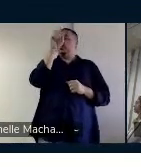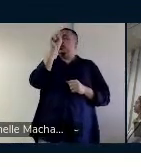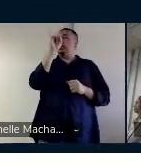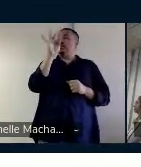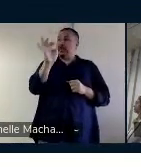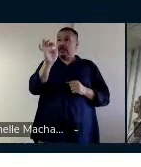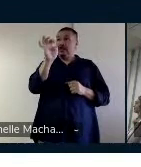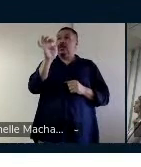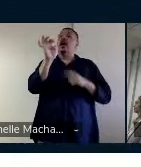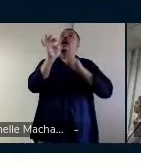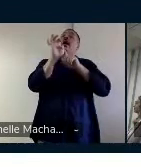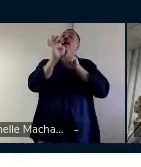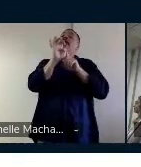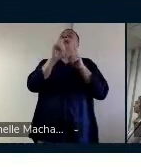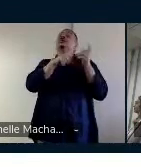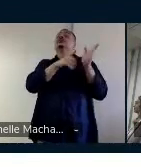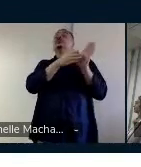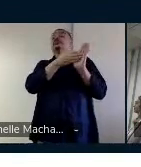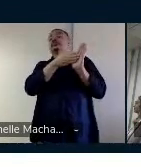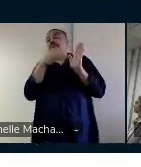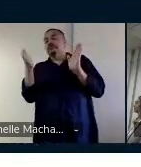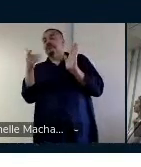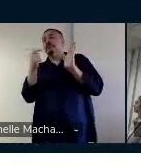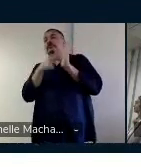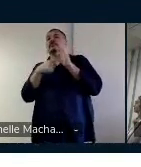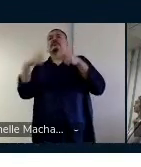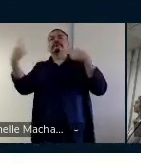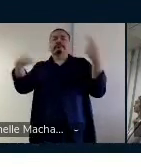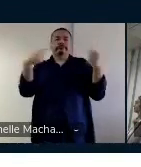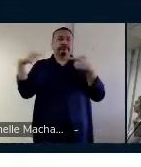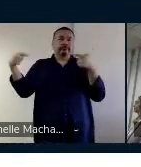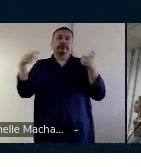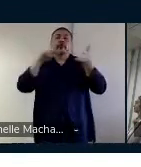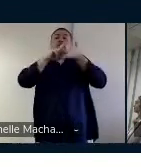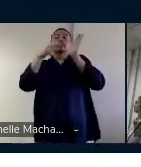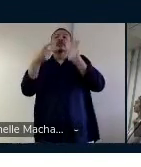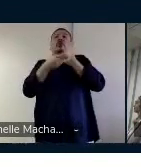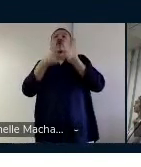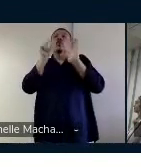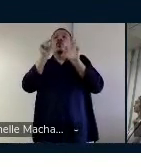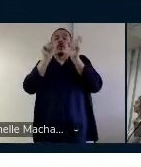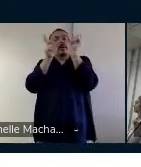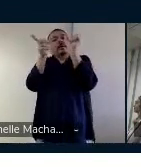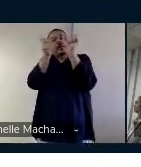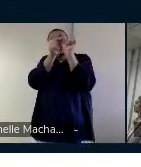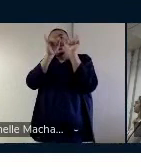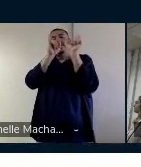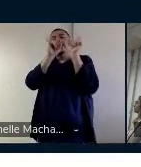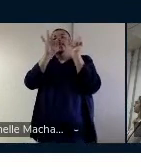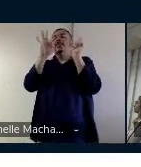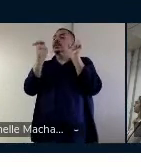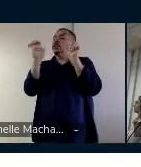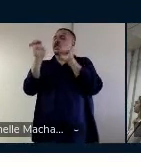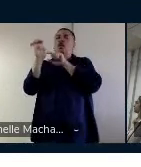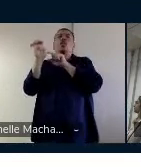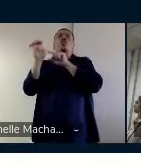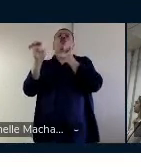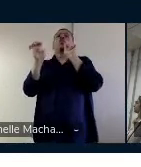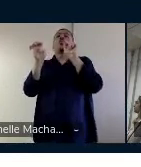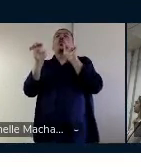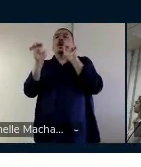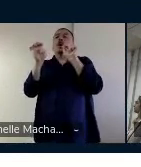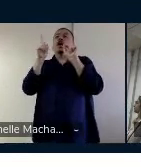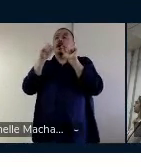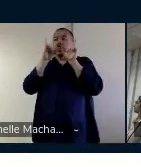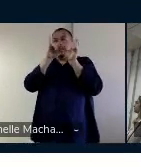e, a partir disso, a gente fez uma discussão sobre o significado do sufixo it, que é